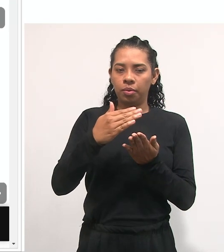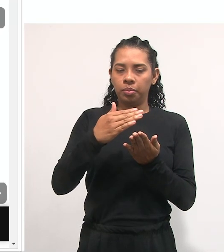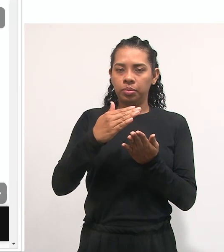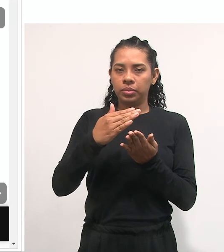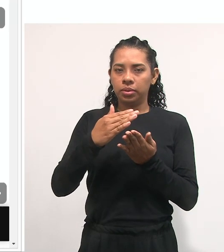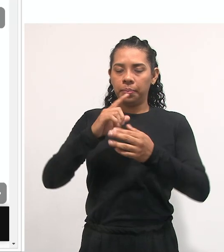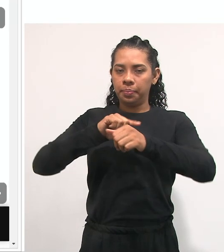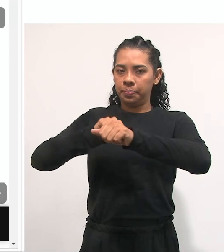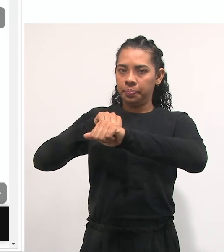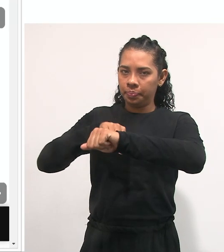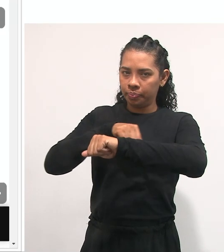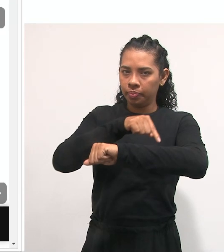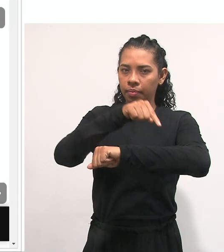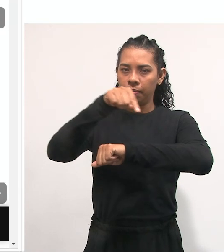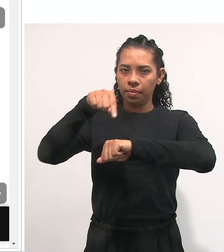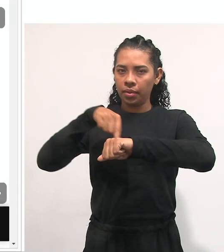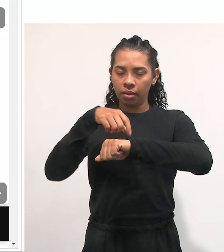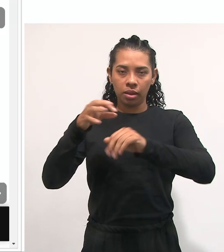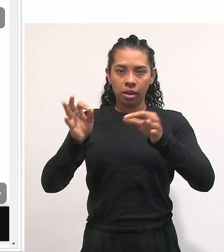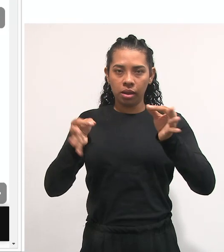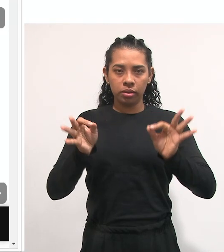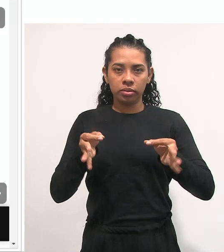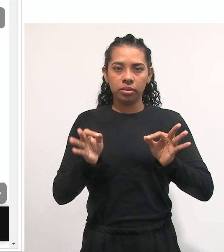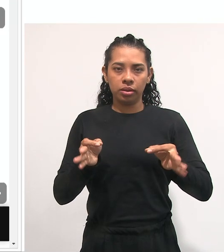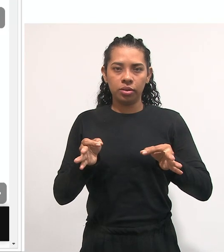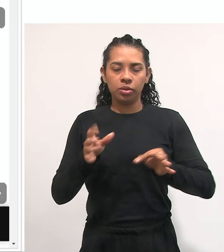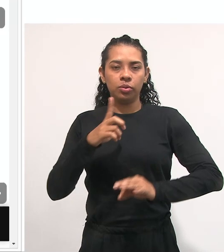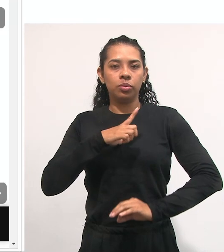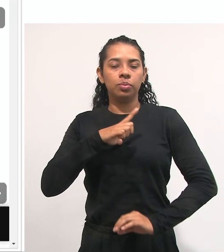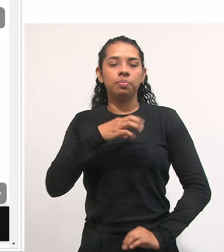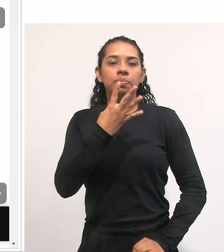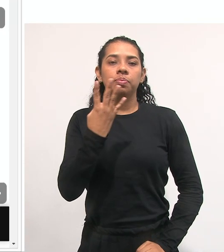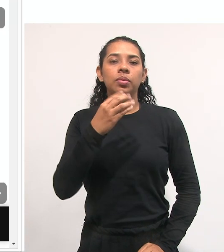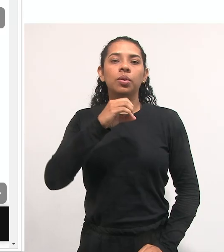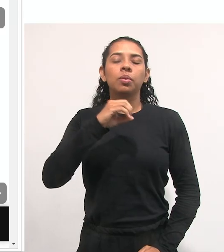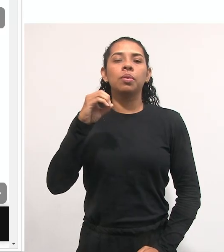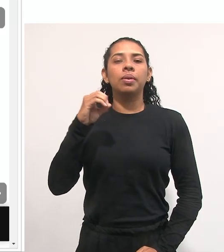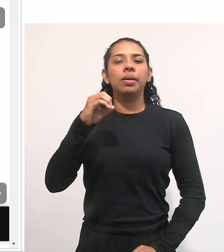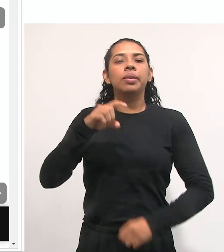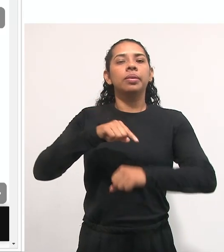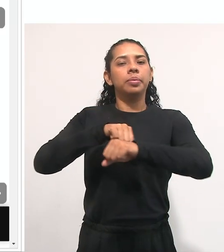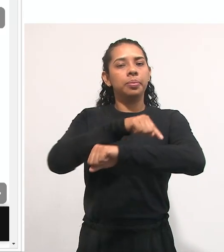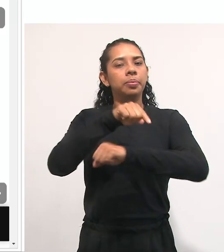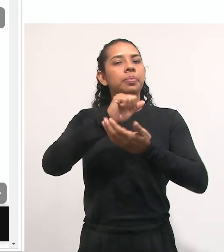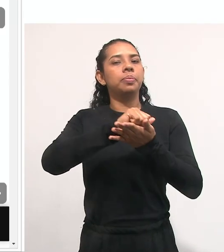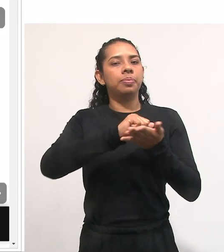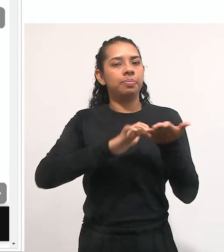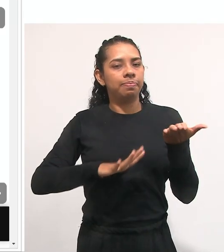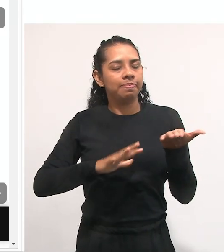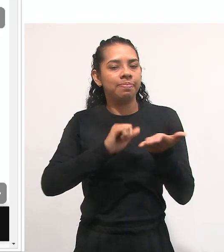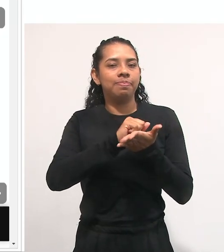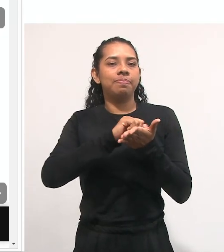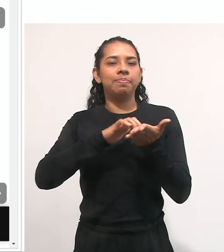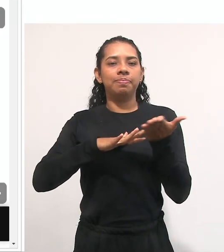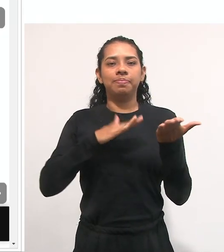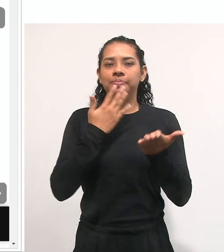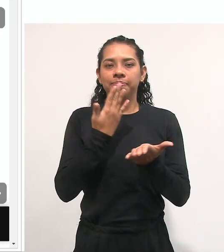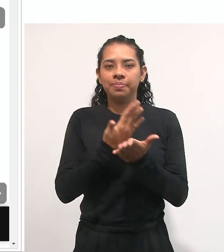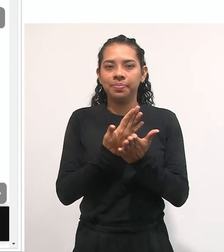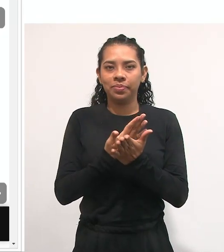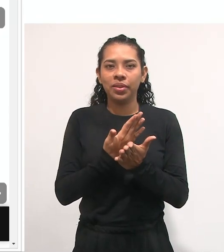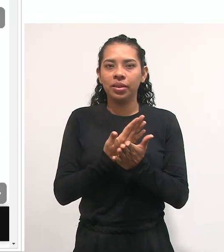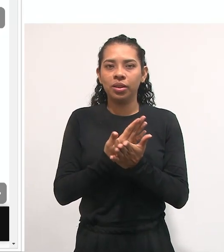carga horária, nossas trilhas formativas. Nós temos aí 40 horas de atividades intensas,